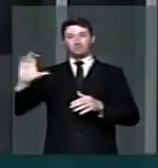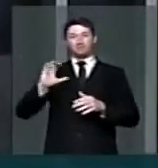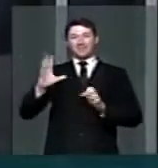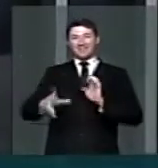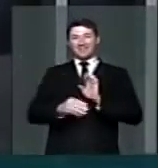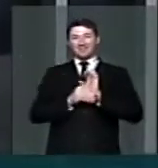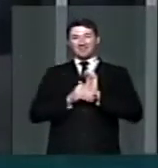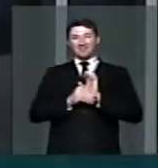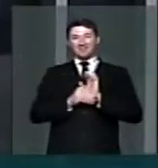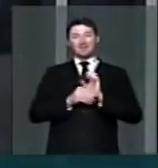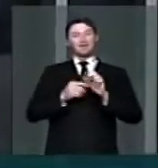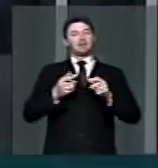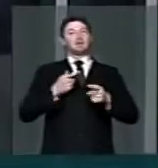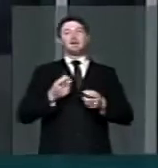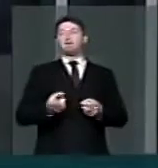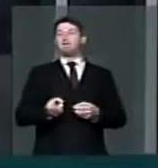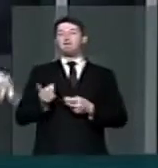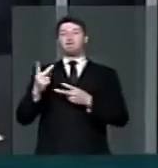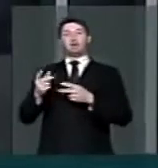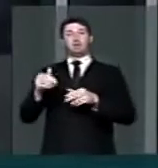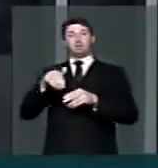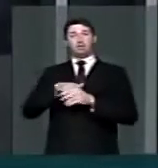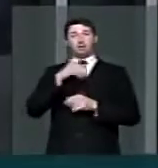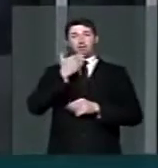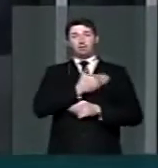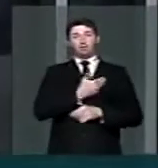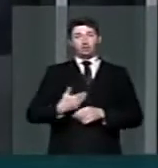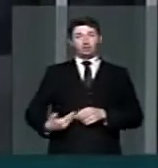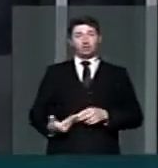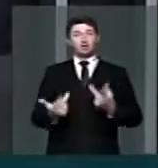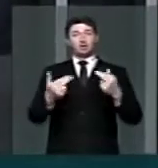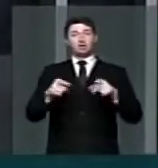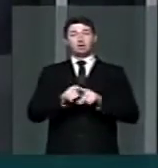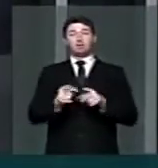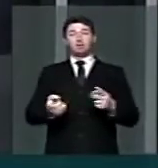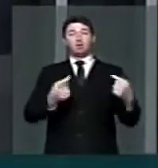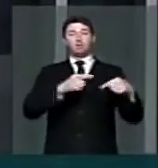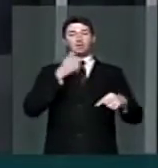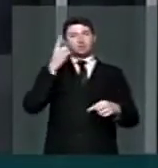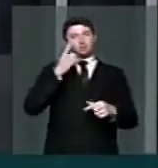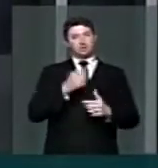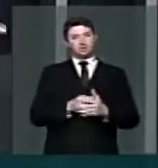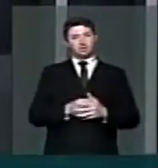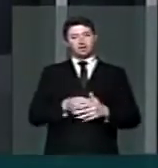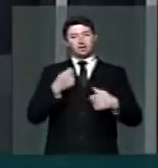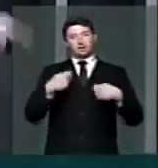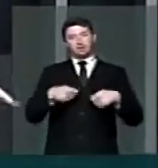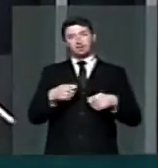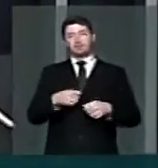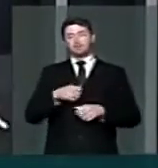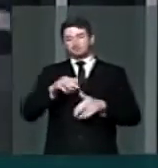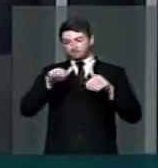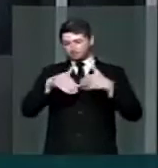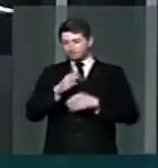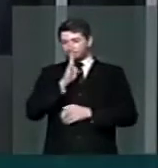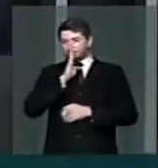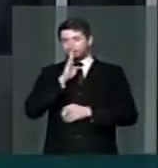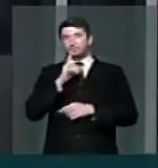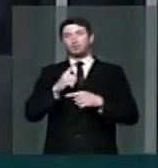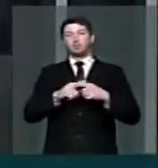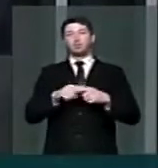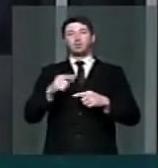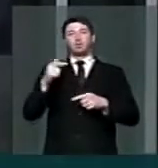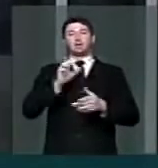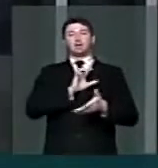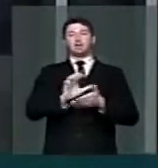emendas, estão se vendendo para votarem para o governo, quantos da oposição que têm que ficar subjugados para não ter